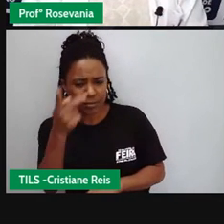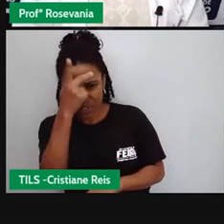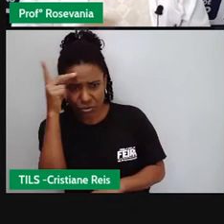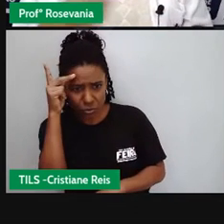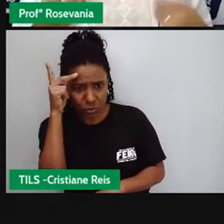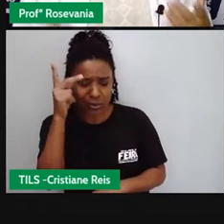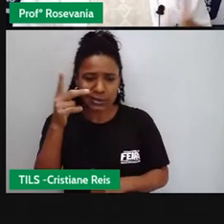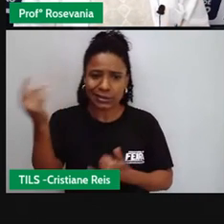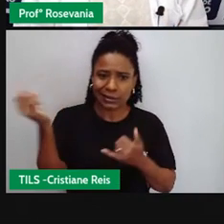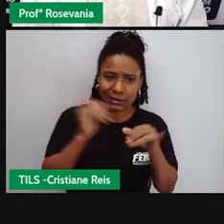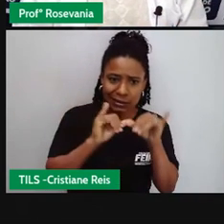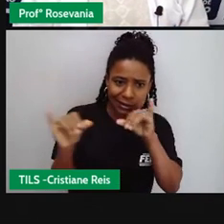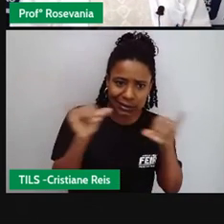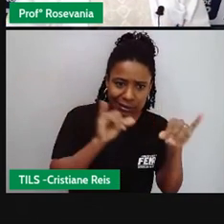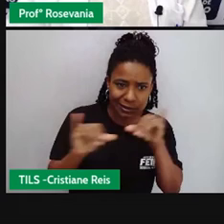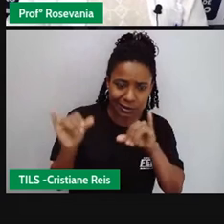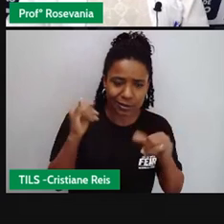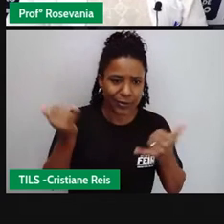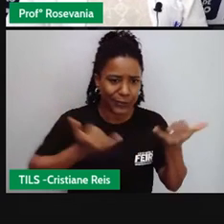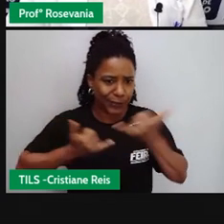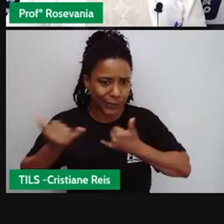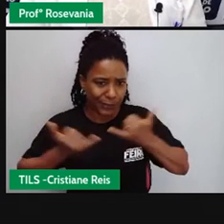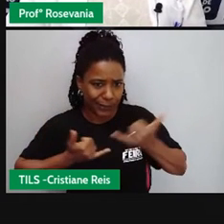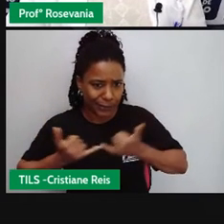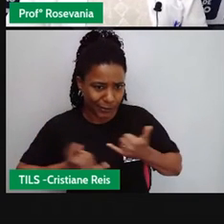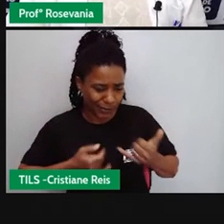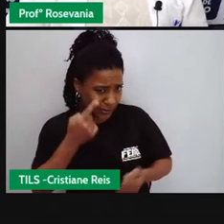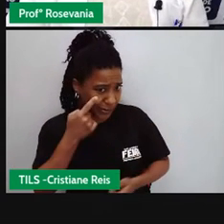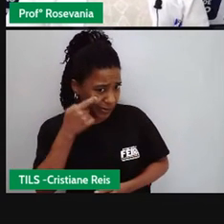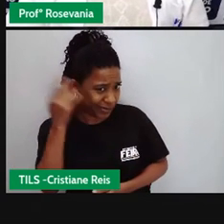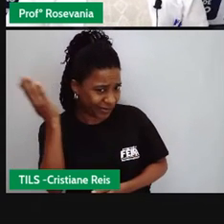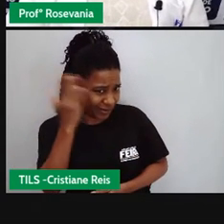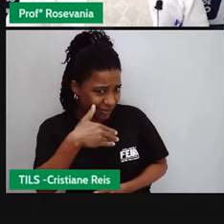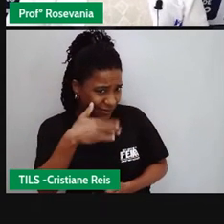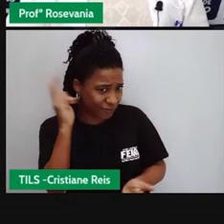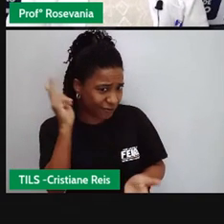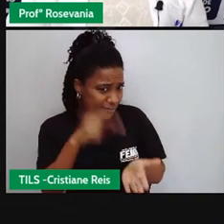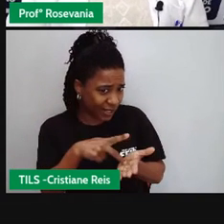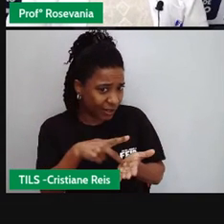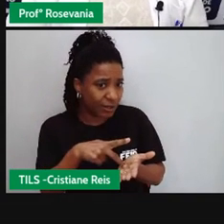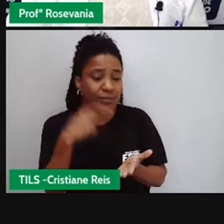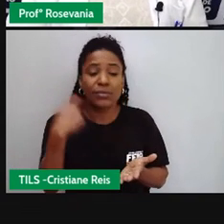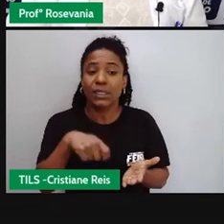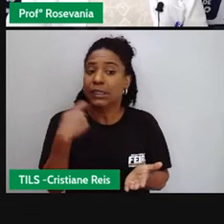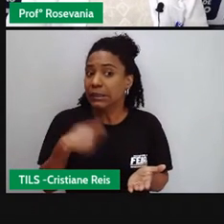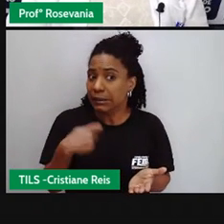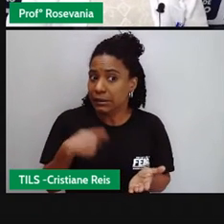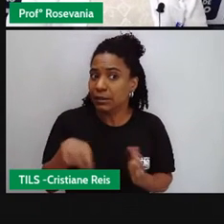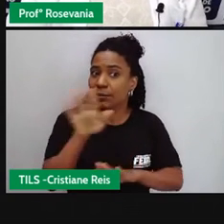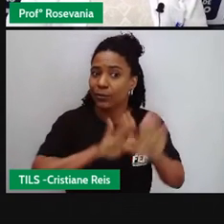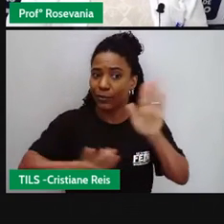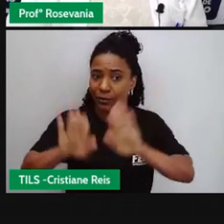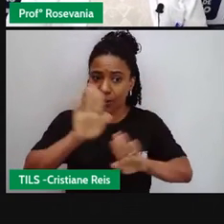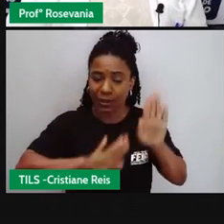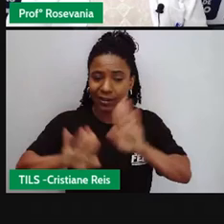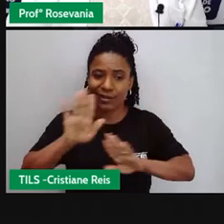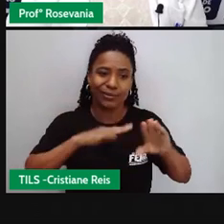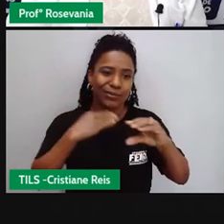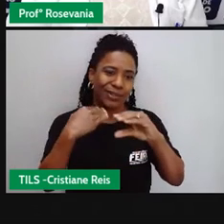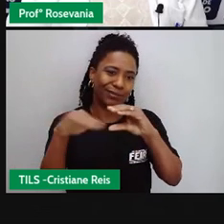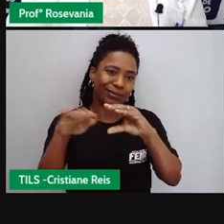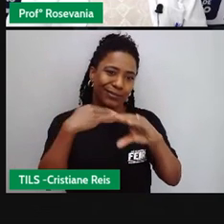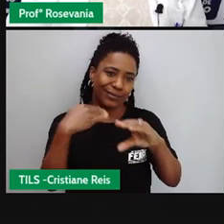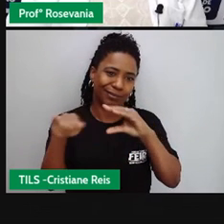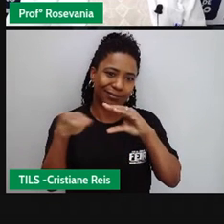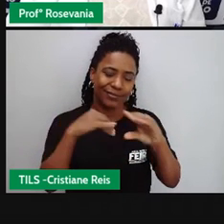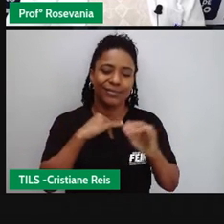sobre aquele site, se realmente ele existe. Então, você tem que tomar alguns cuidados quando você vai trocar informações na internet.